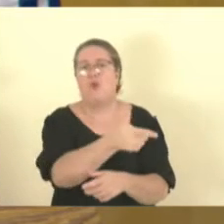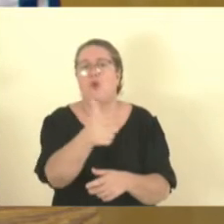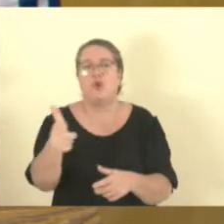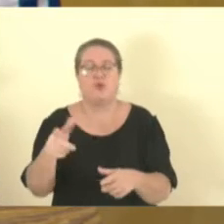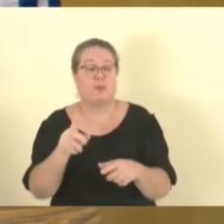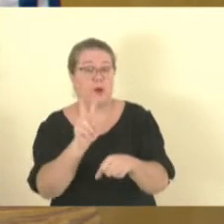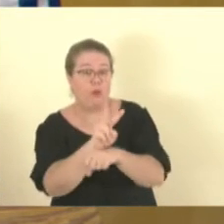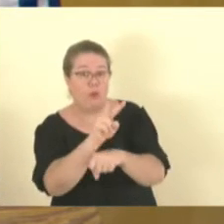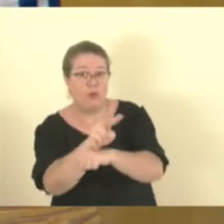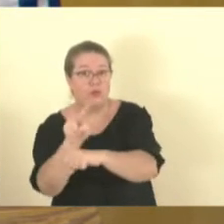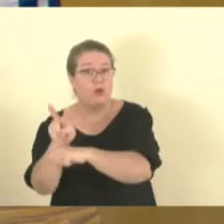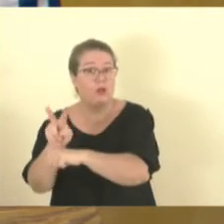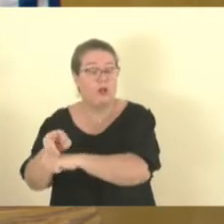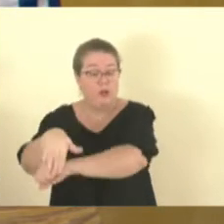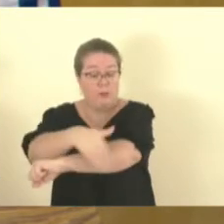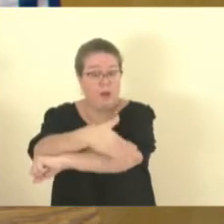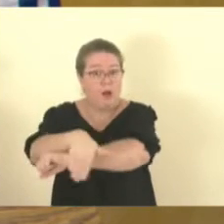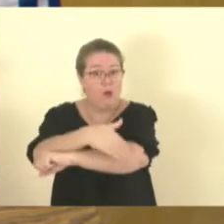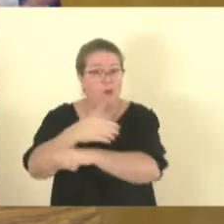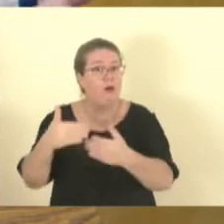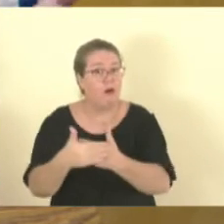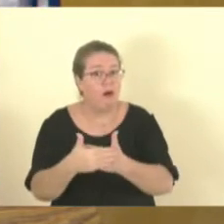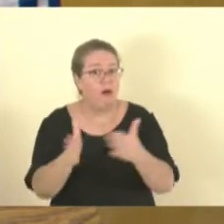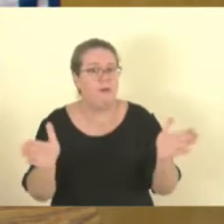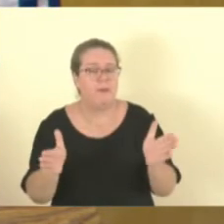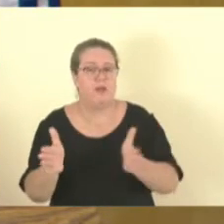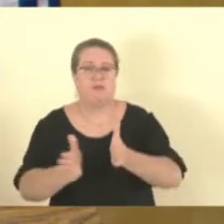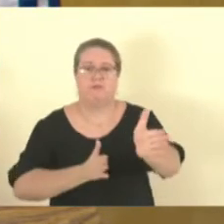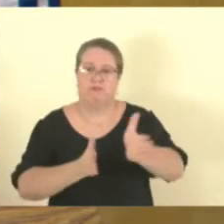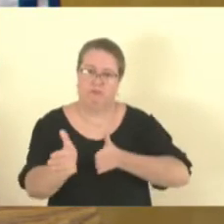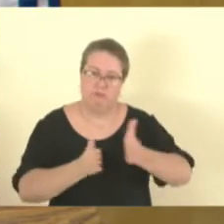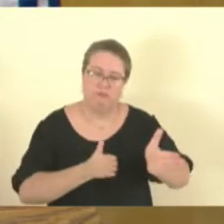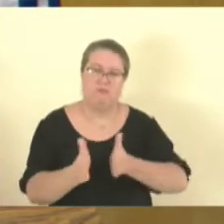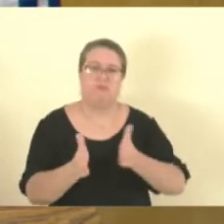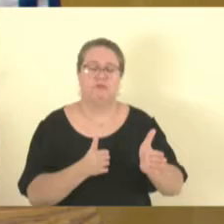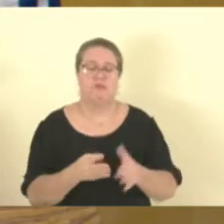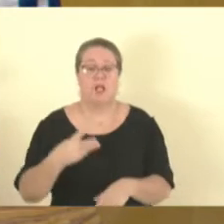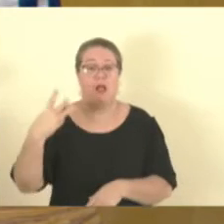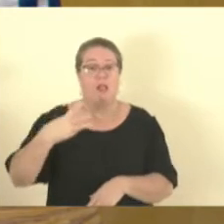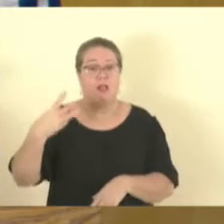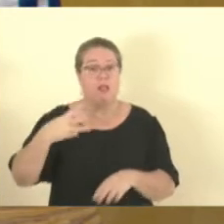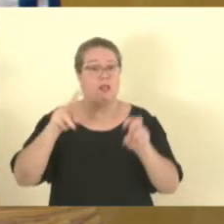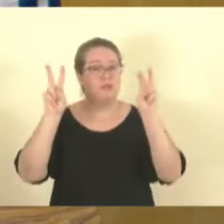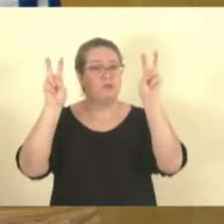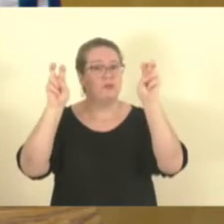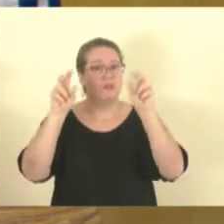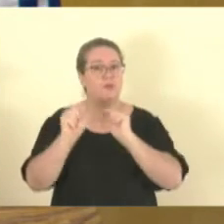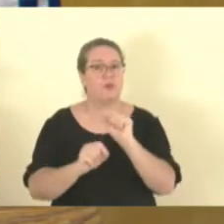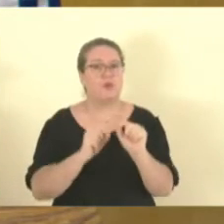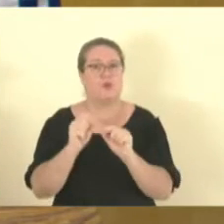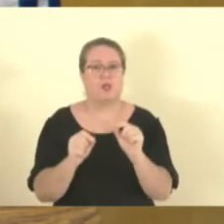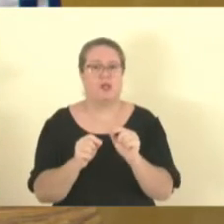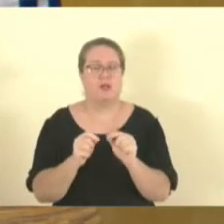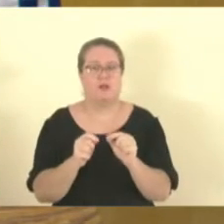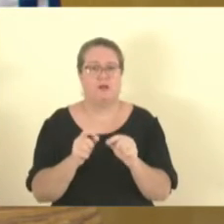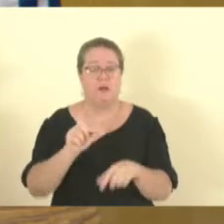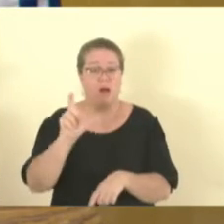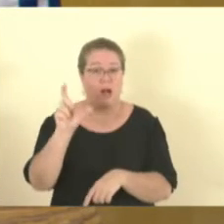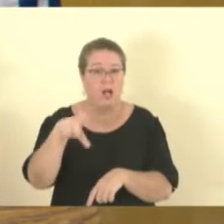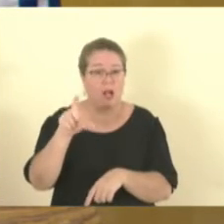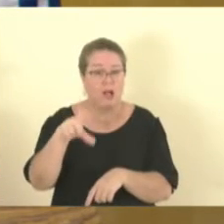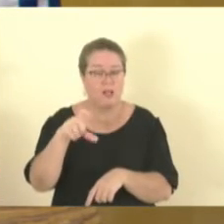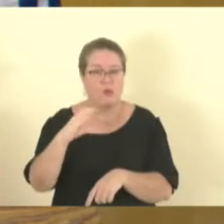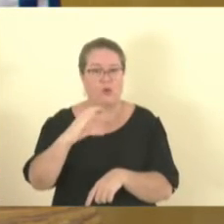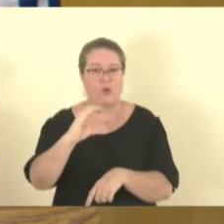uma rodovia aberta à circulação pública. Terceiro assunto, Sr. Presidente, é falar sobre o cartão consignado.